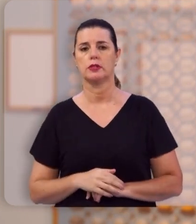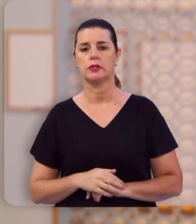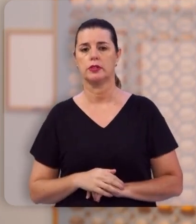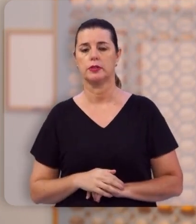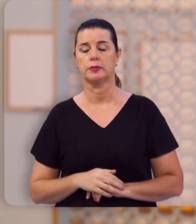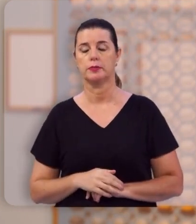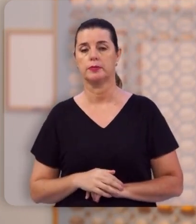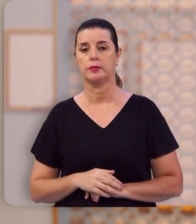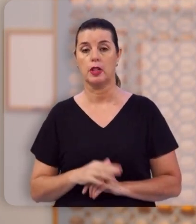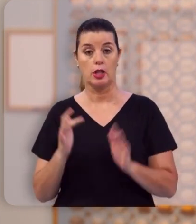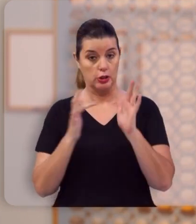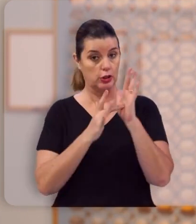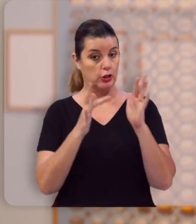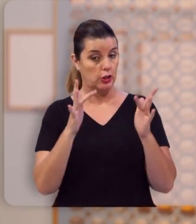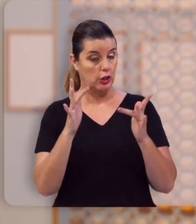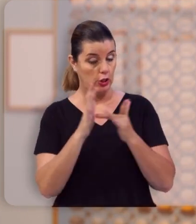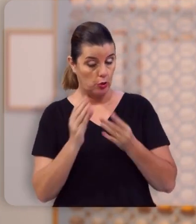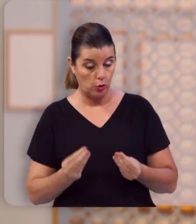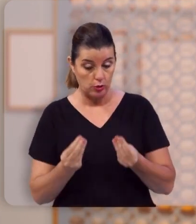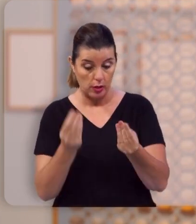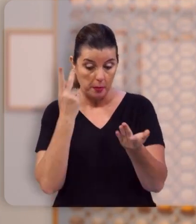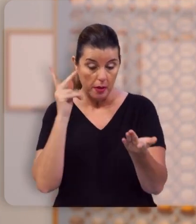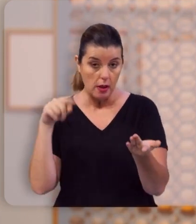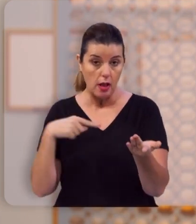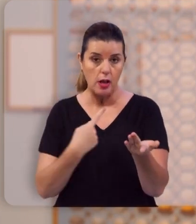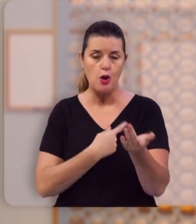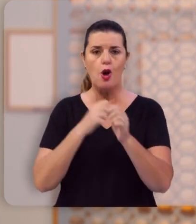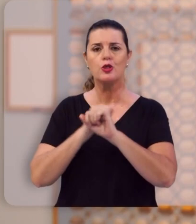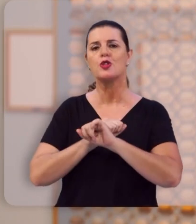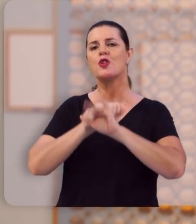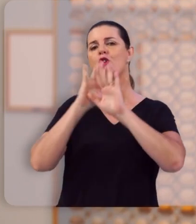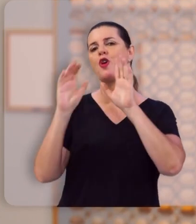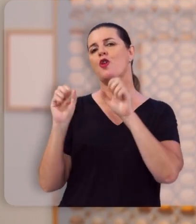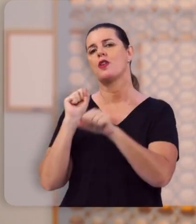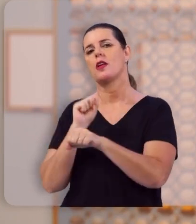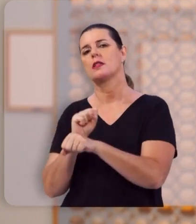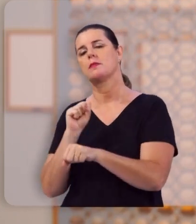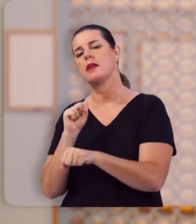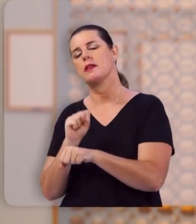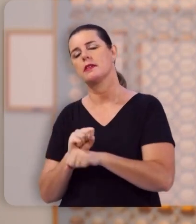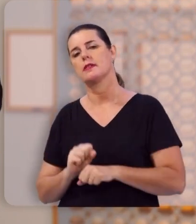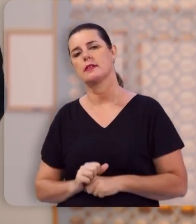Ele trouxe para nós gloriosa esperança.